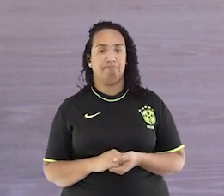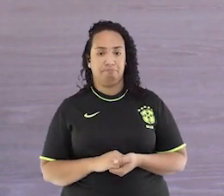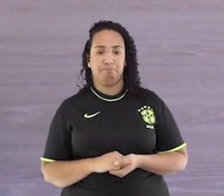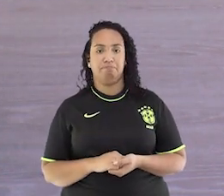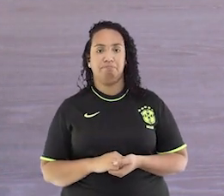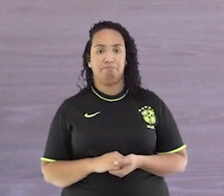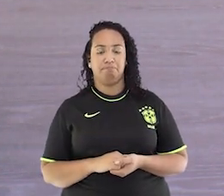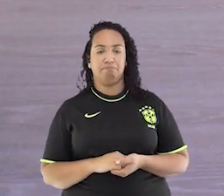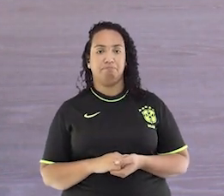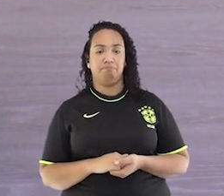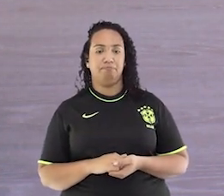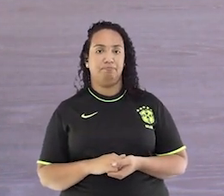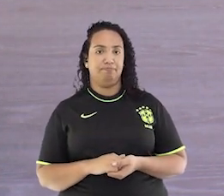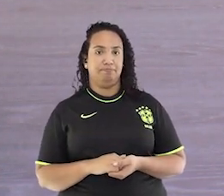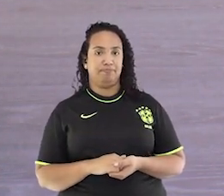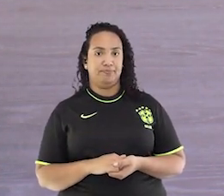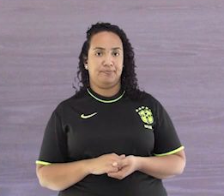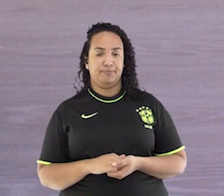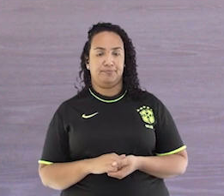Boa! Está dando, hein?